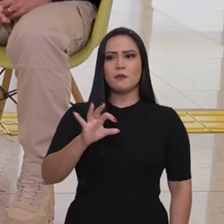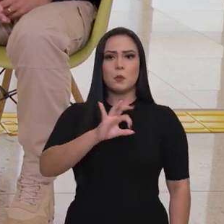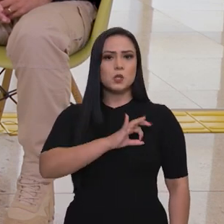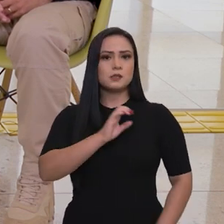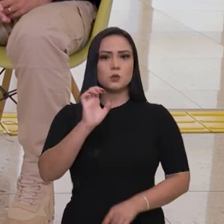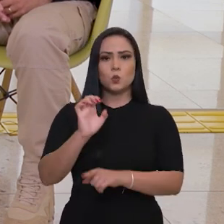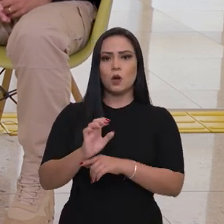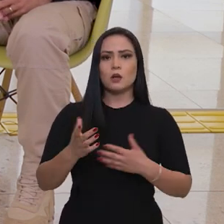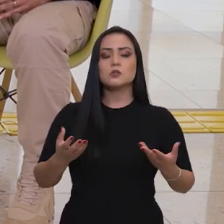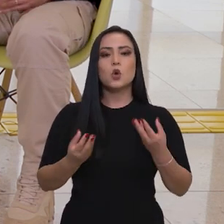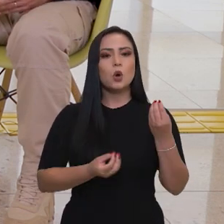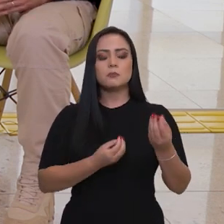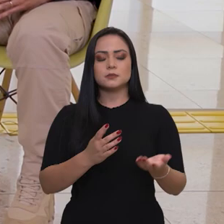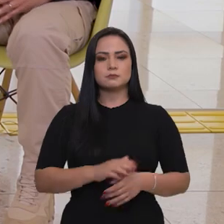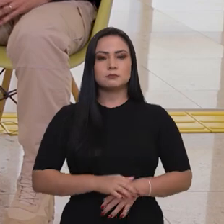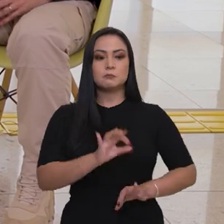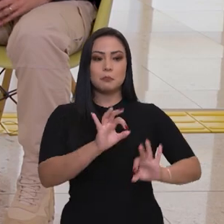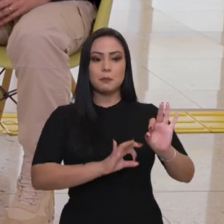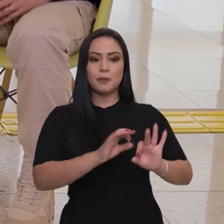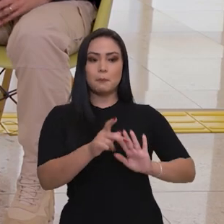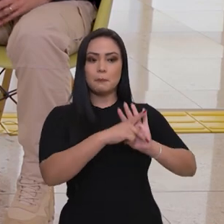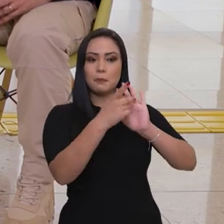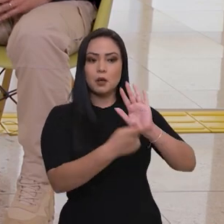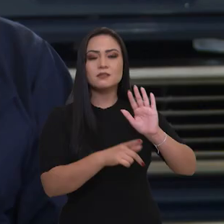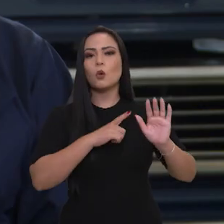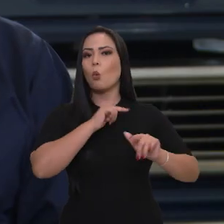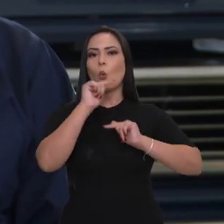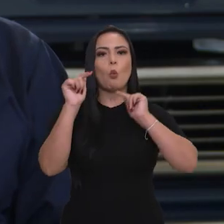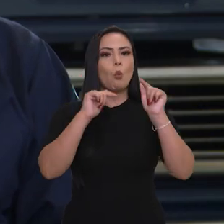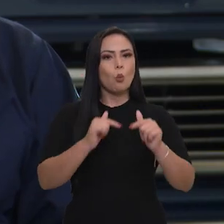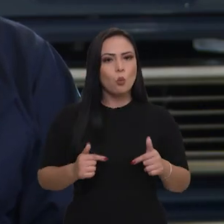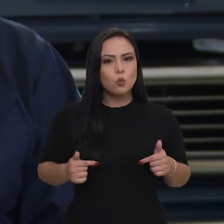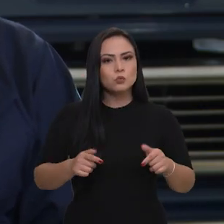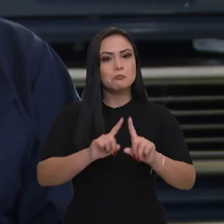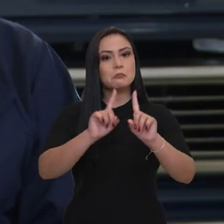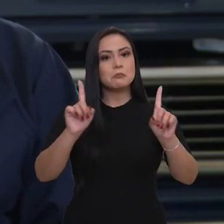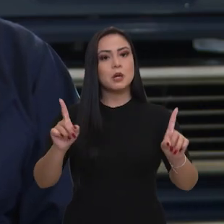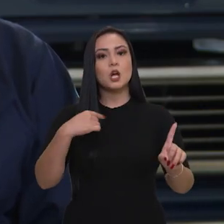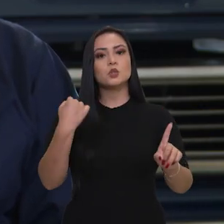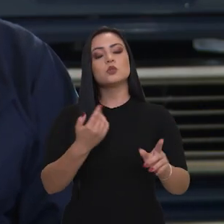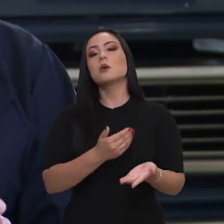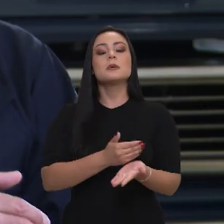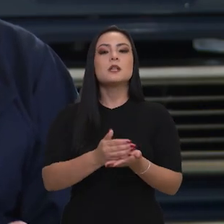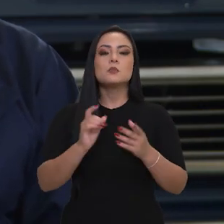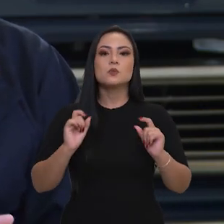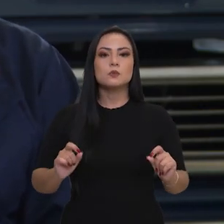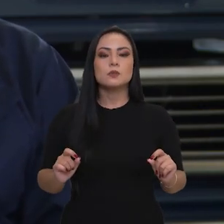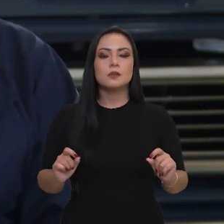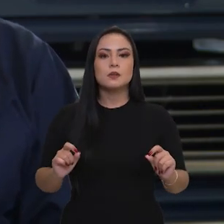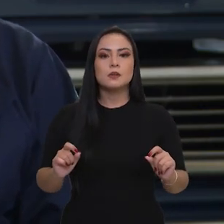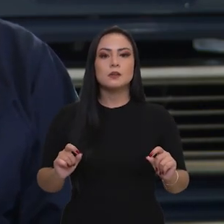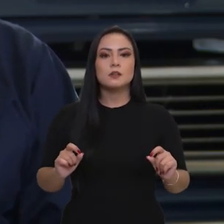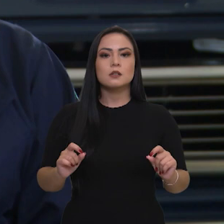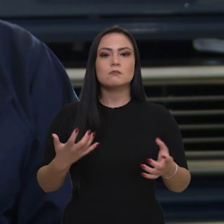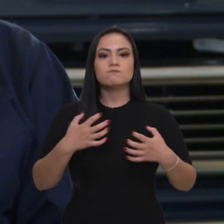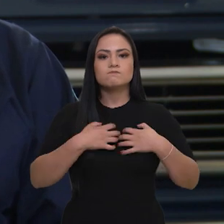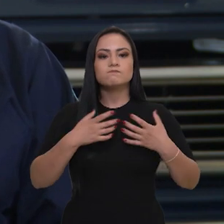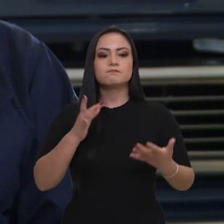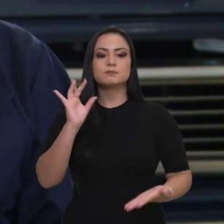Estaduais? O MAP-AR em si, gente tem, sim, outras atuações, mas a gente começa de